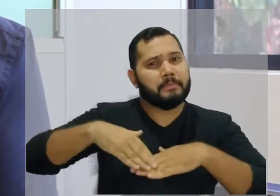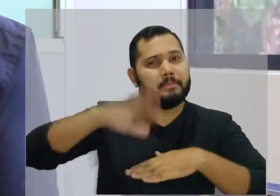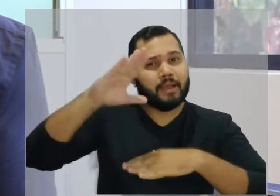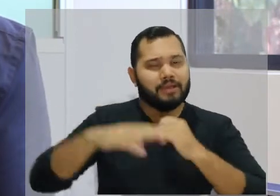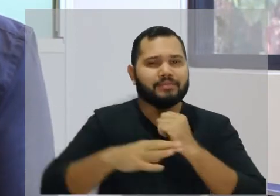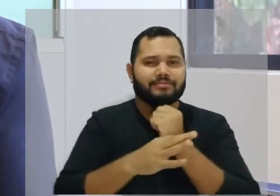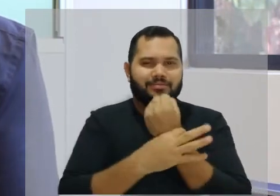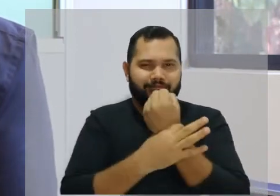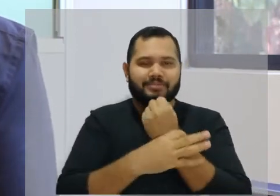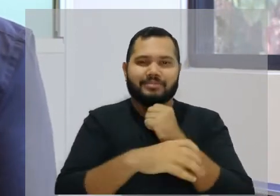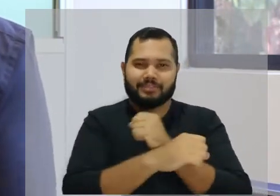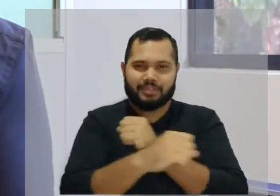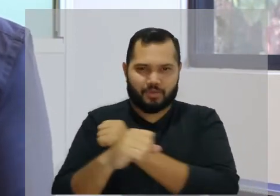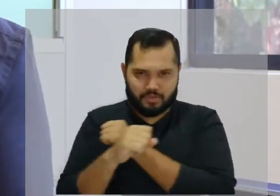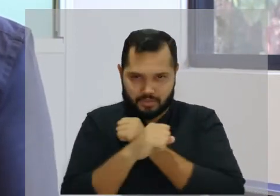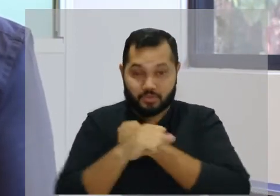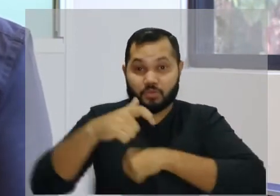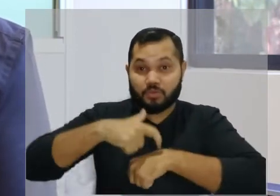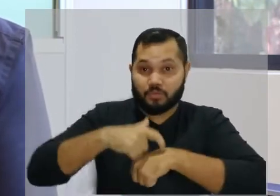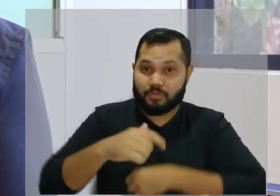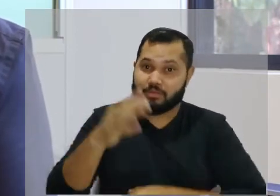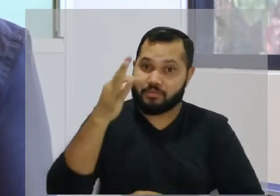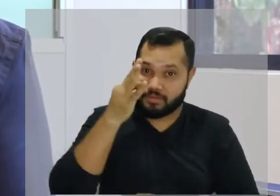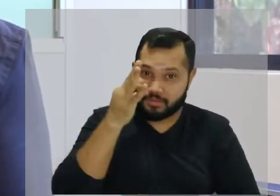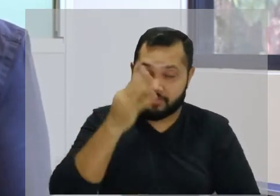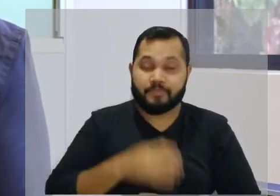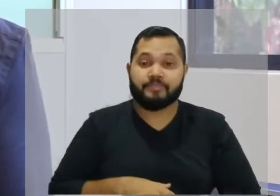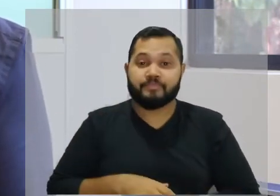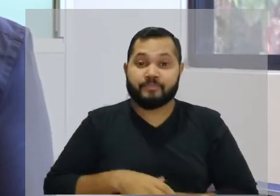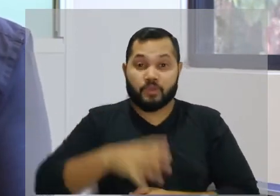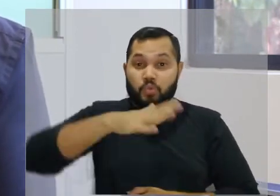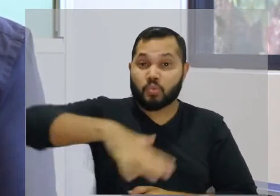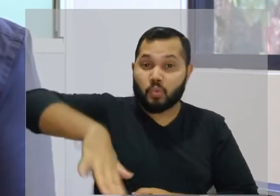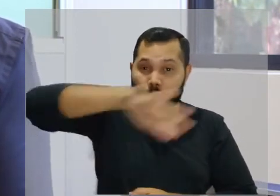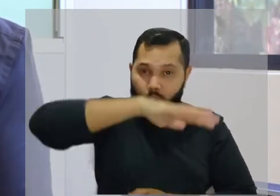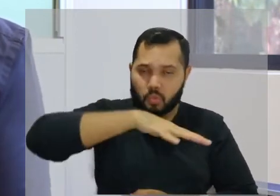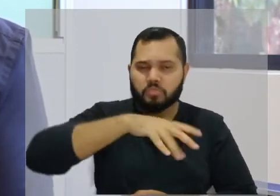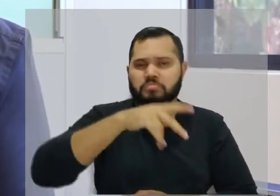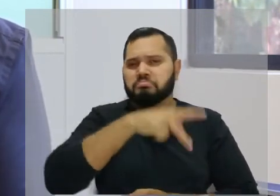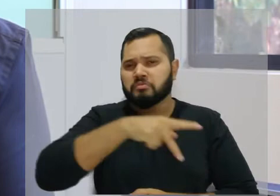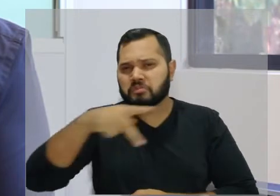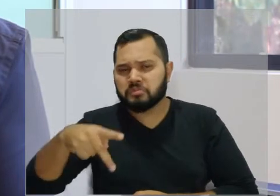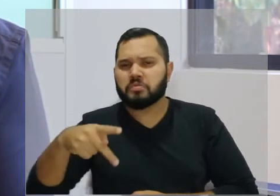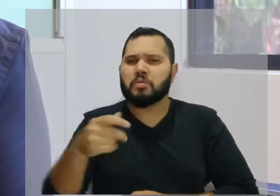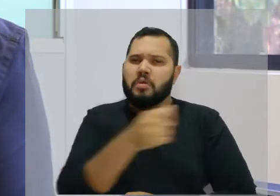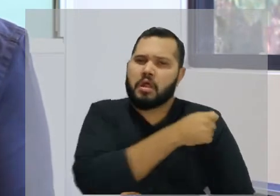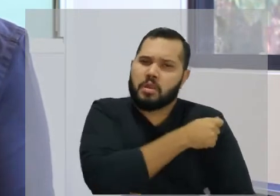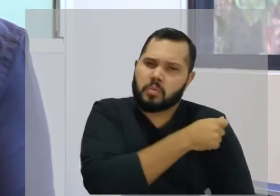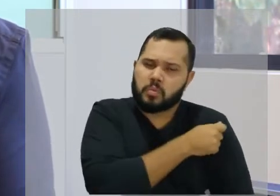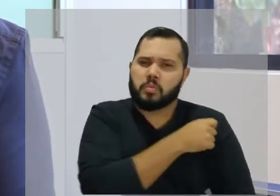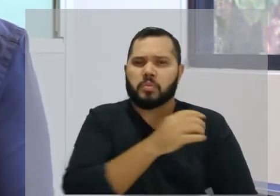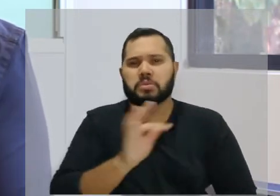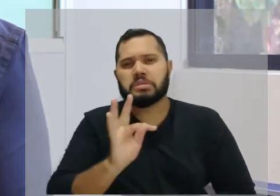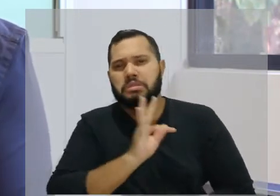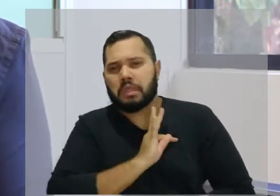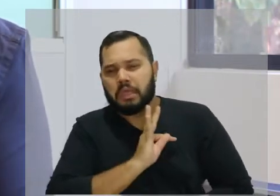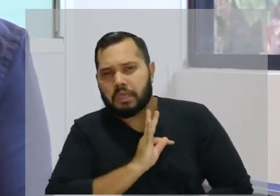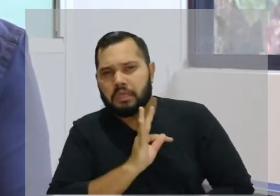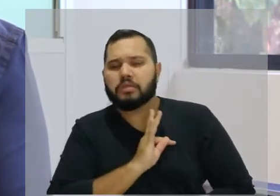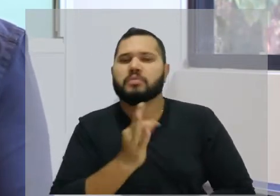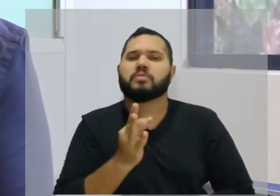venha da mais segurança, quando da presencialidade, é que toda a comunidade universitária, professores,